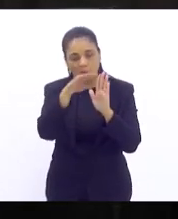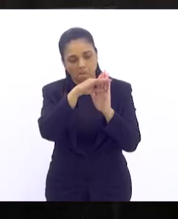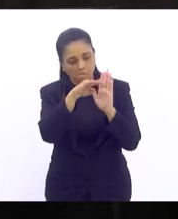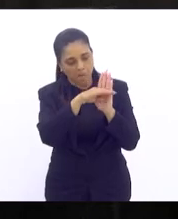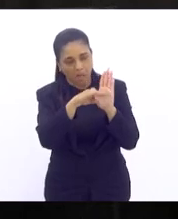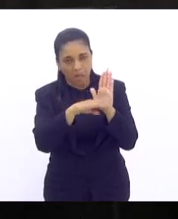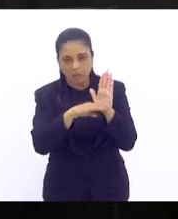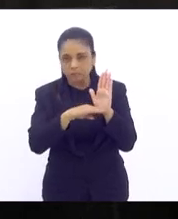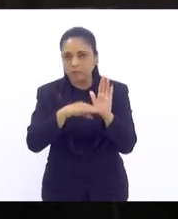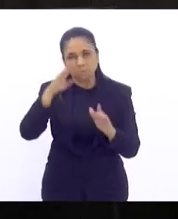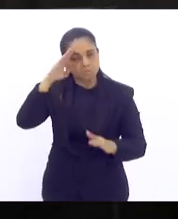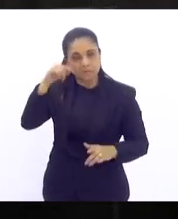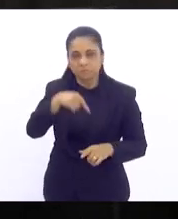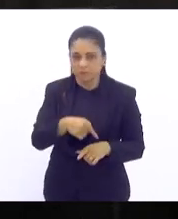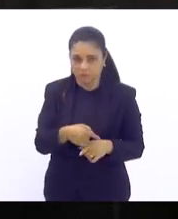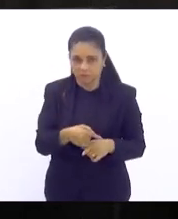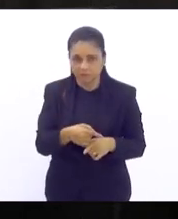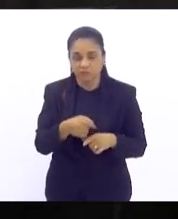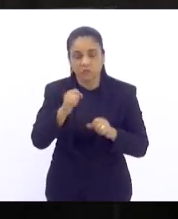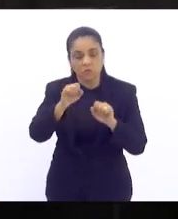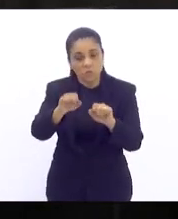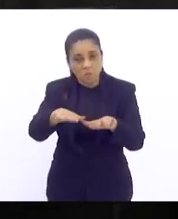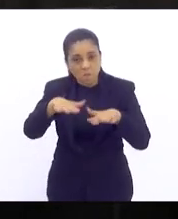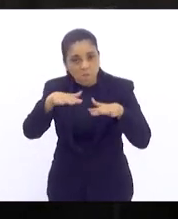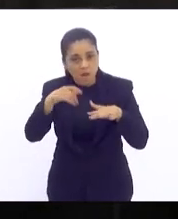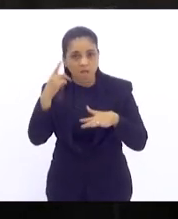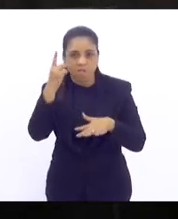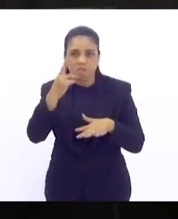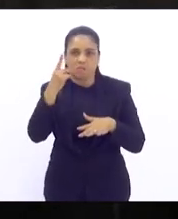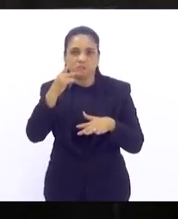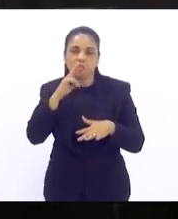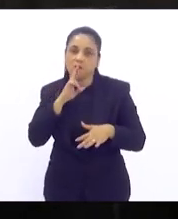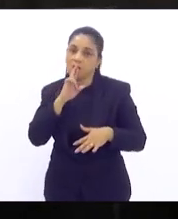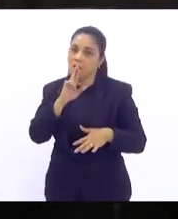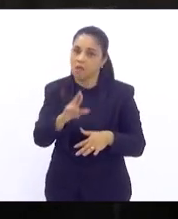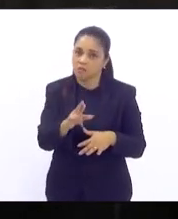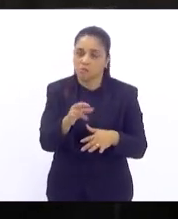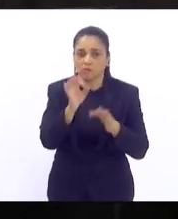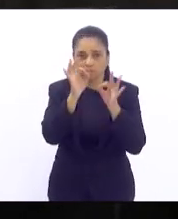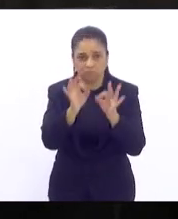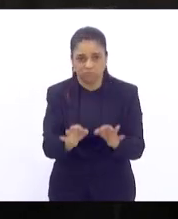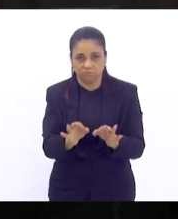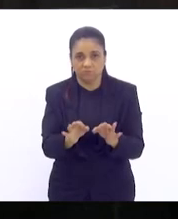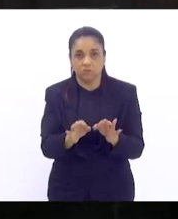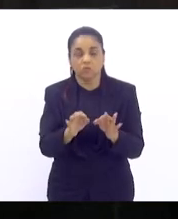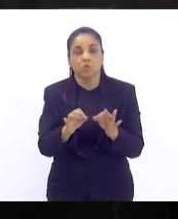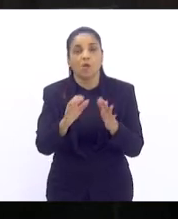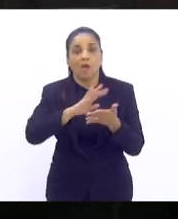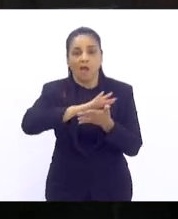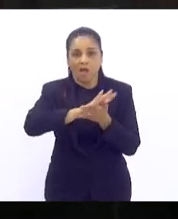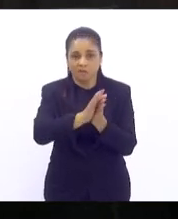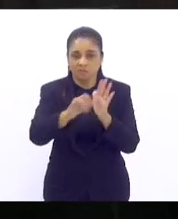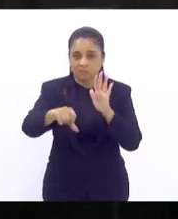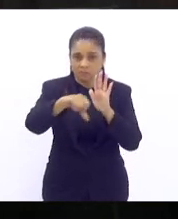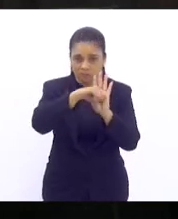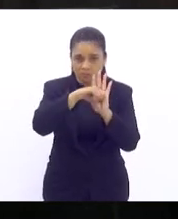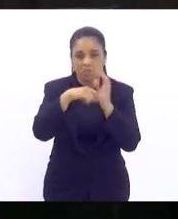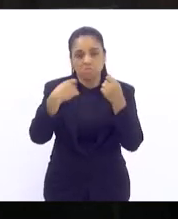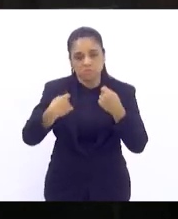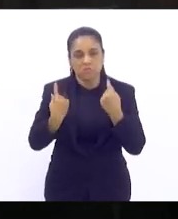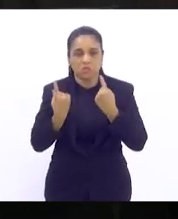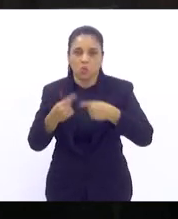fundamental é preciso que esse parlamento dê a resposta à altura porque o racismo é crime e precisa ser combatido